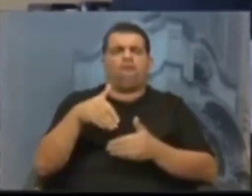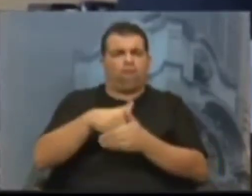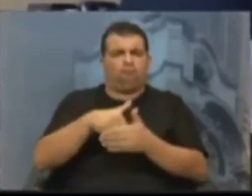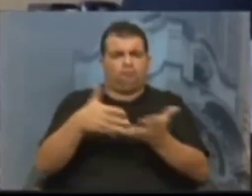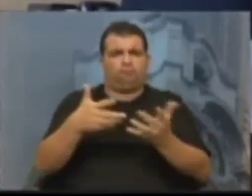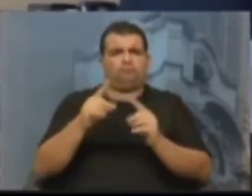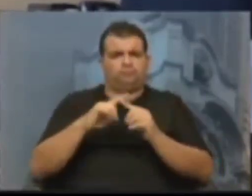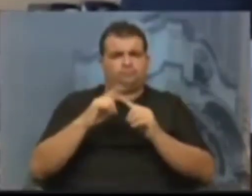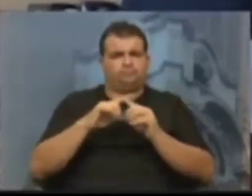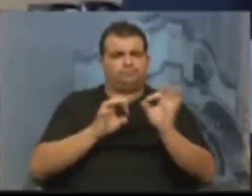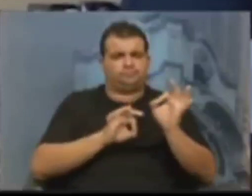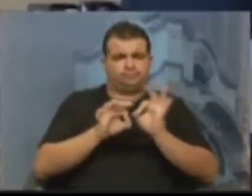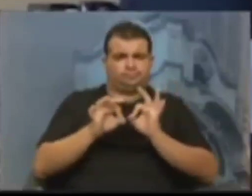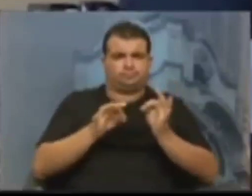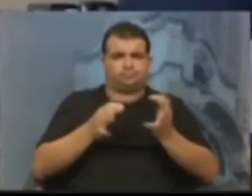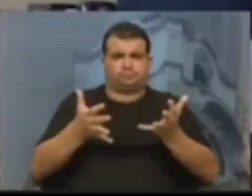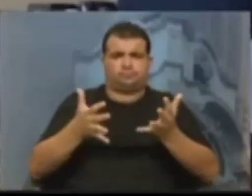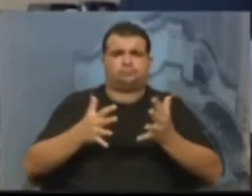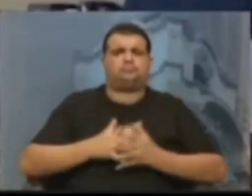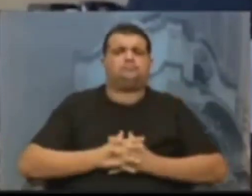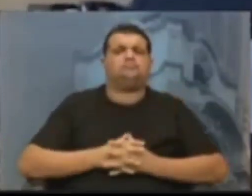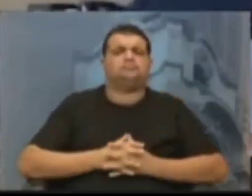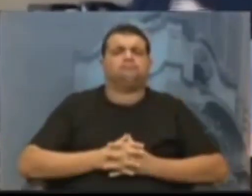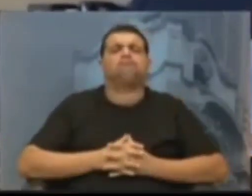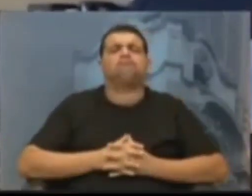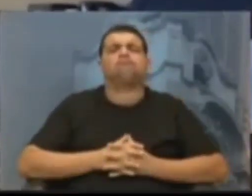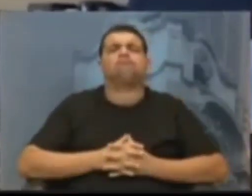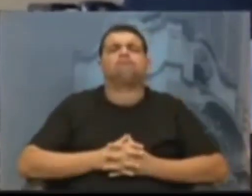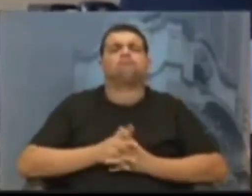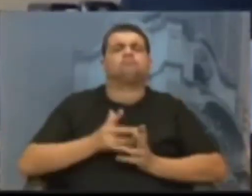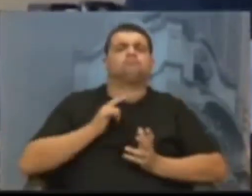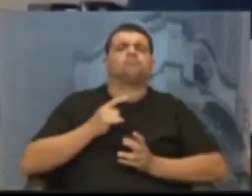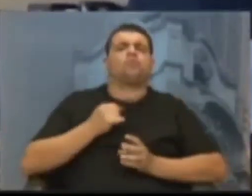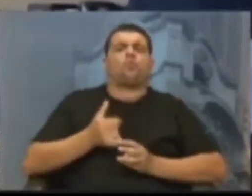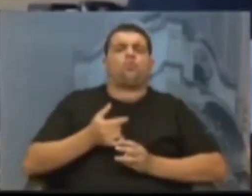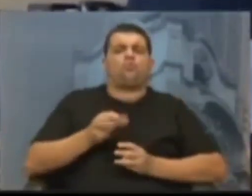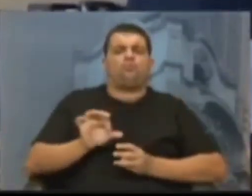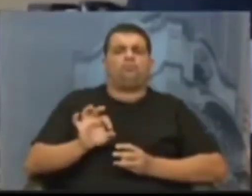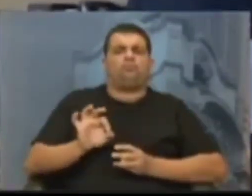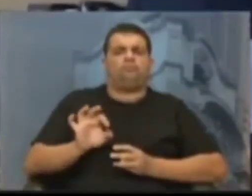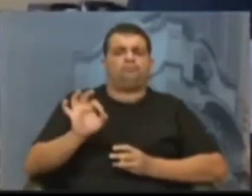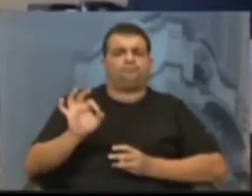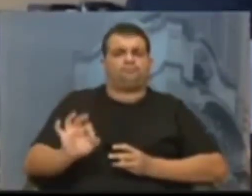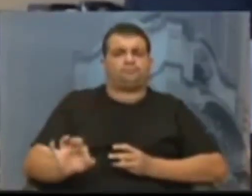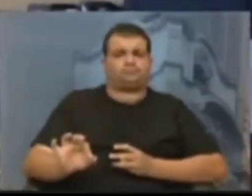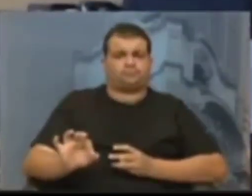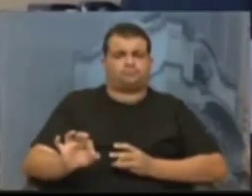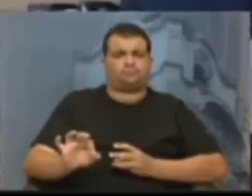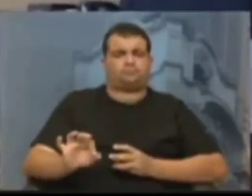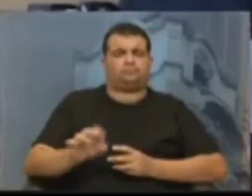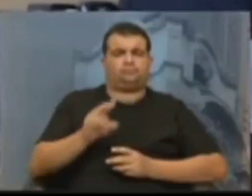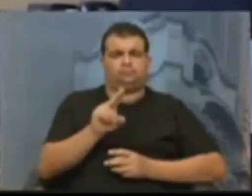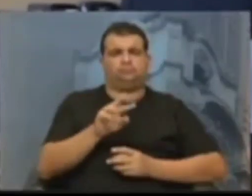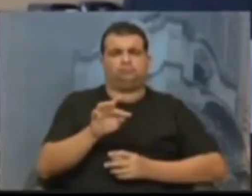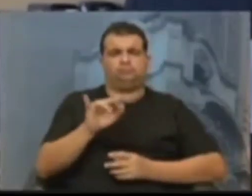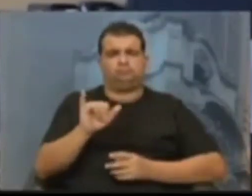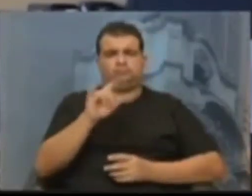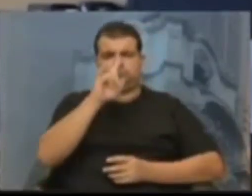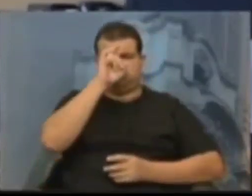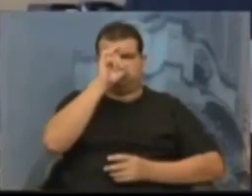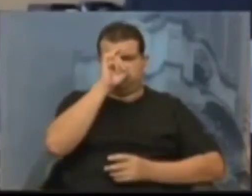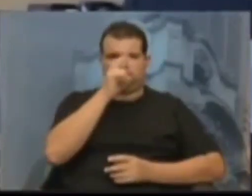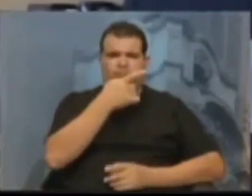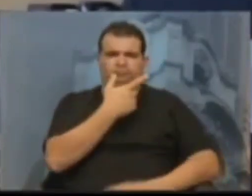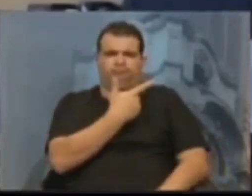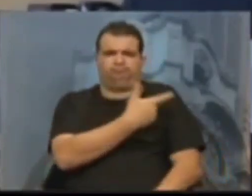projeto nesse momento, que ainda temos quase 90% de ocupação dos leitos de UTI, a vacinação